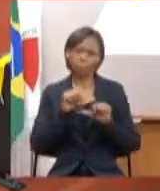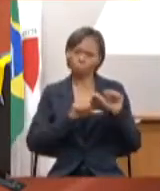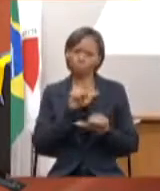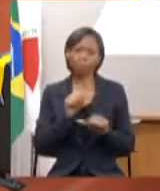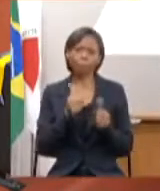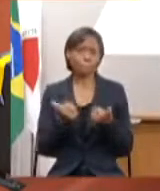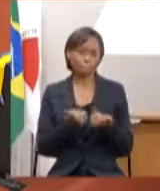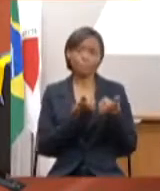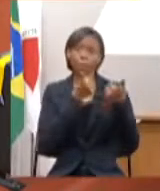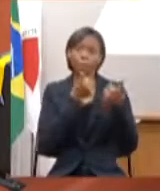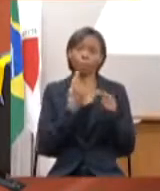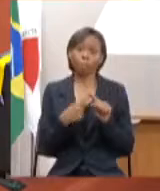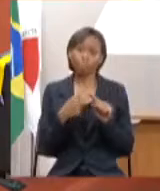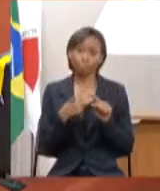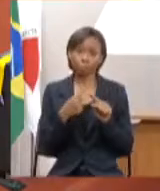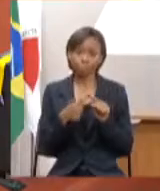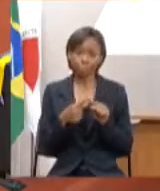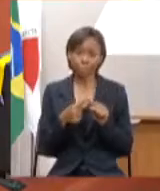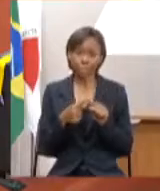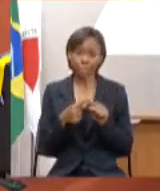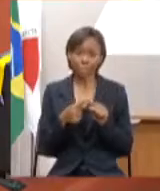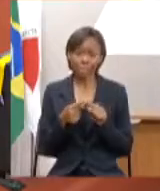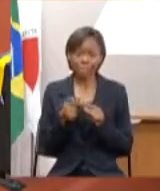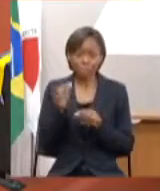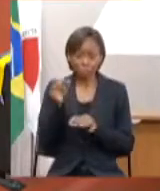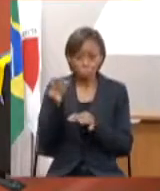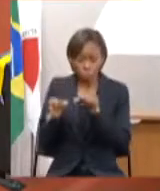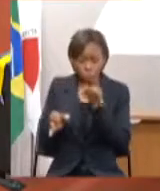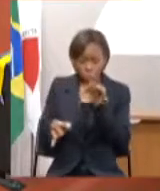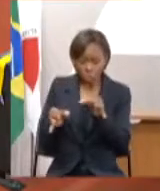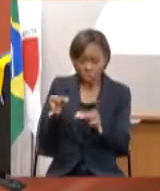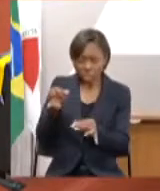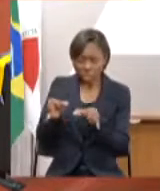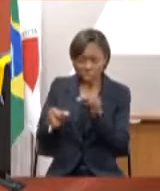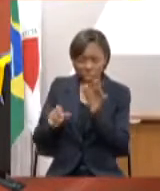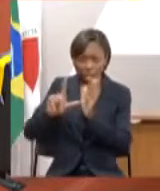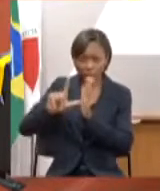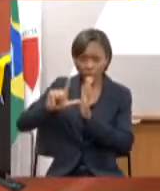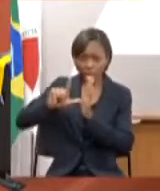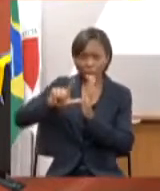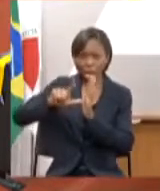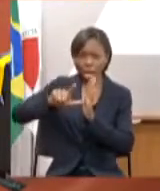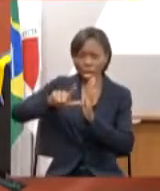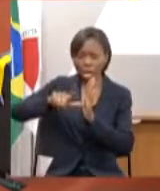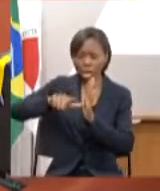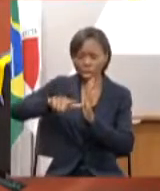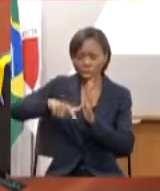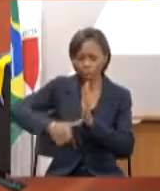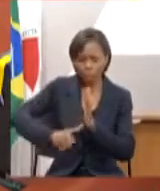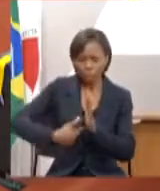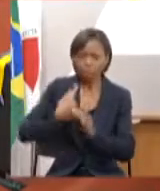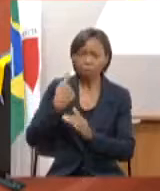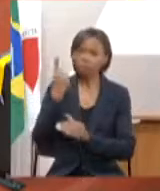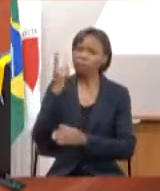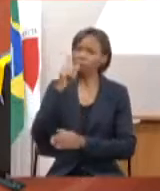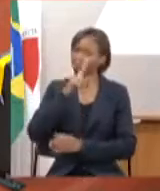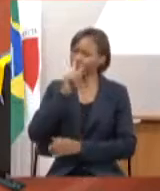justiça que tarda falha então esse é o objetivo